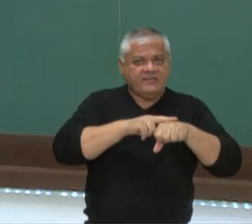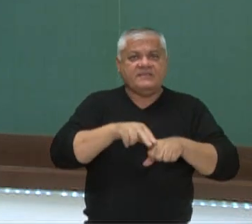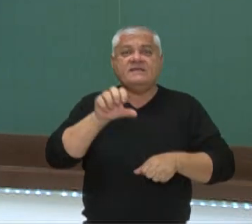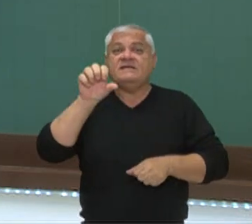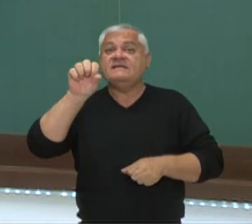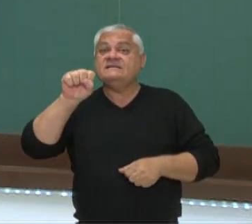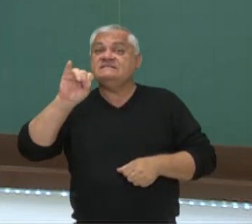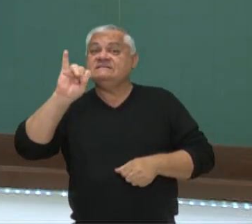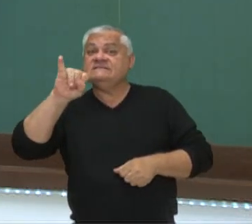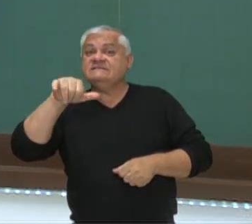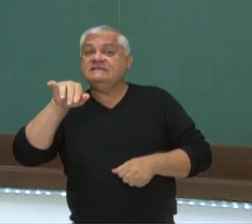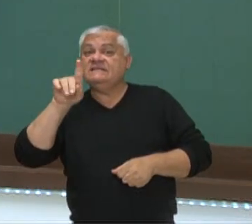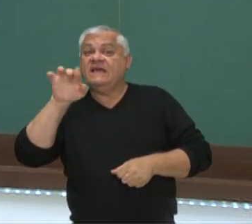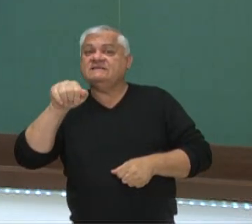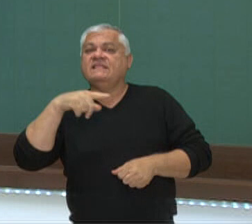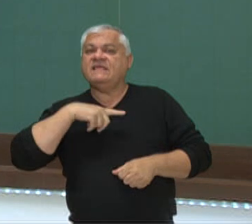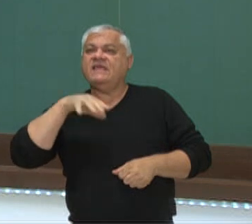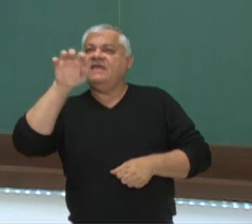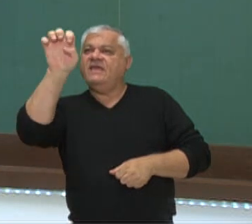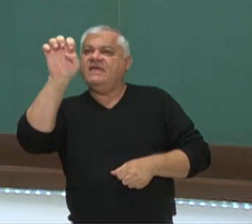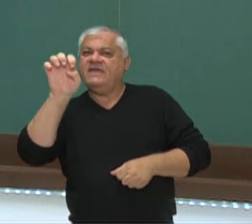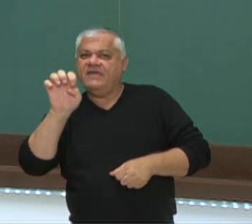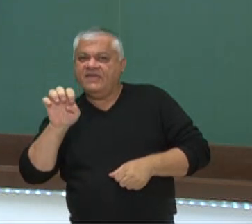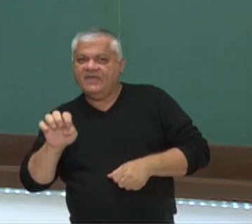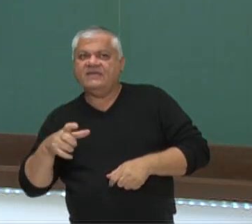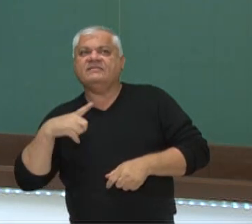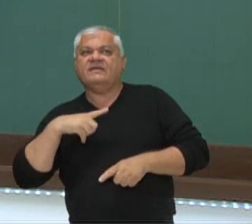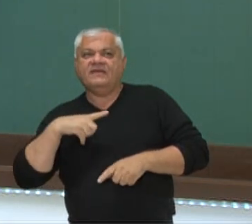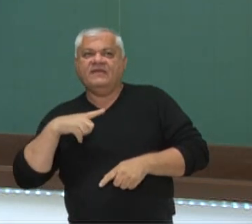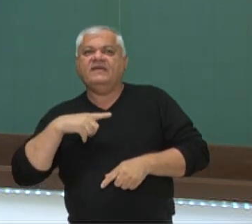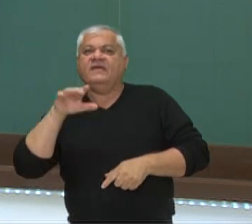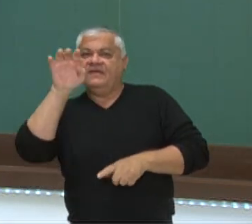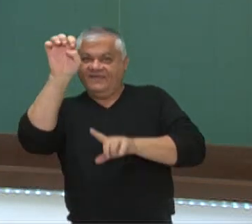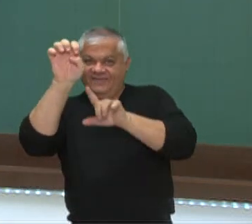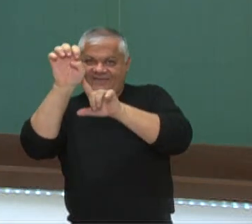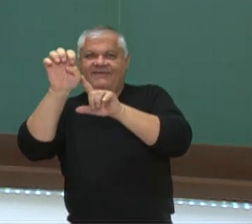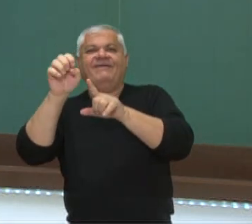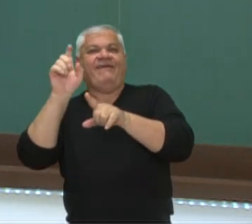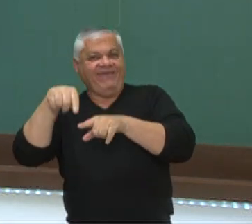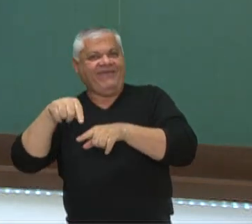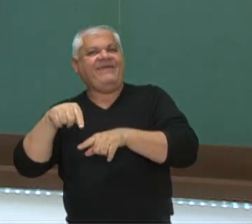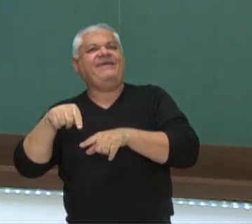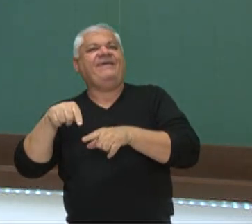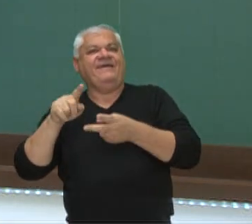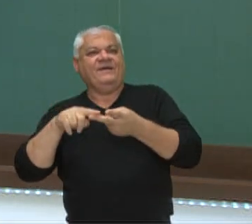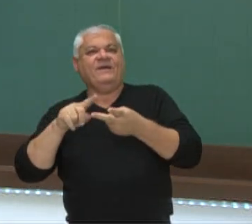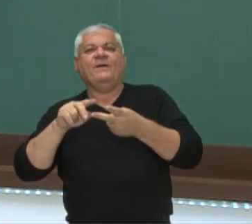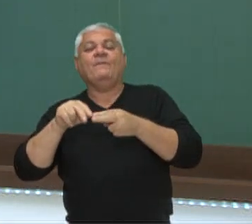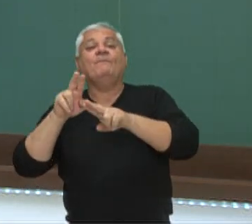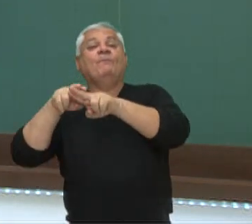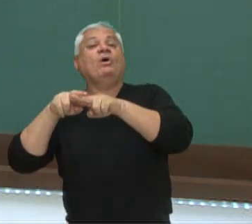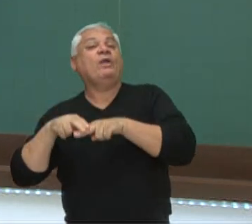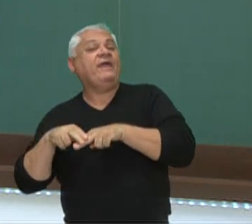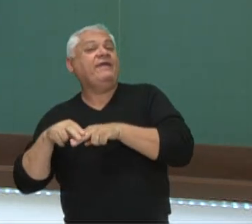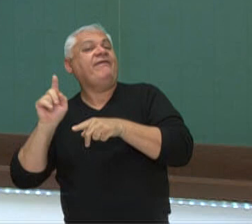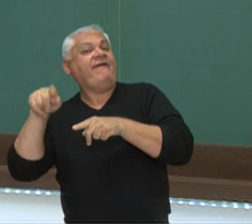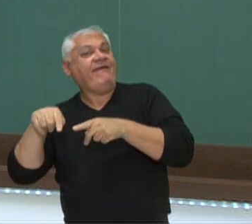conjunções e cada conjunção está destacada. O E, uma conjunção aditiva. O porém,